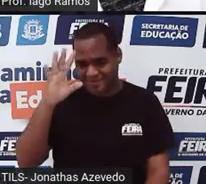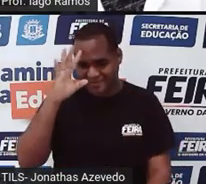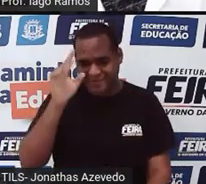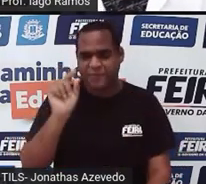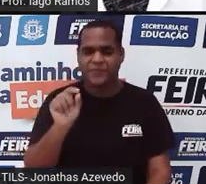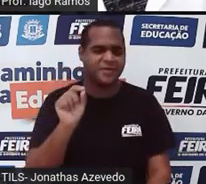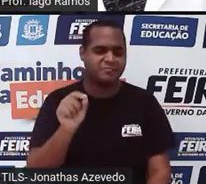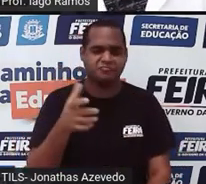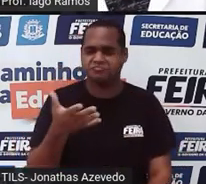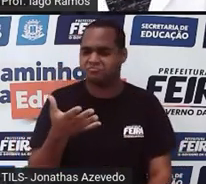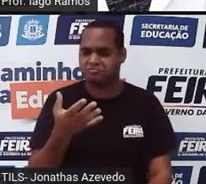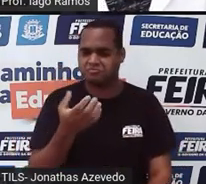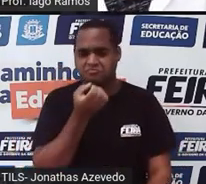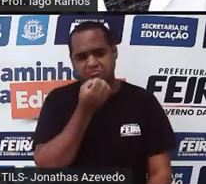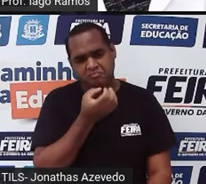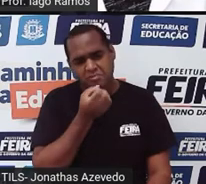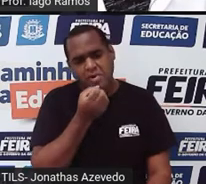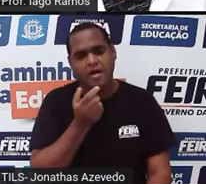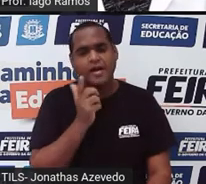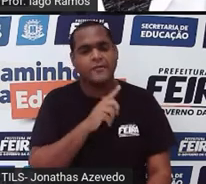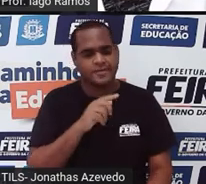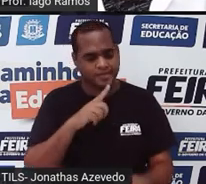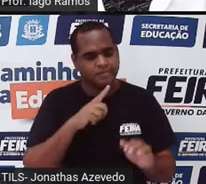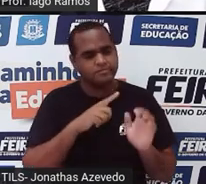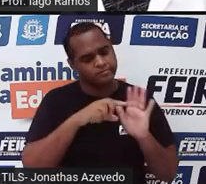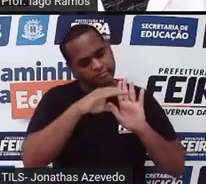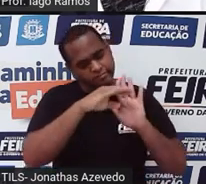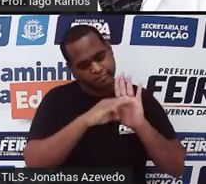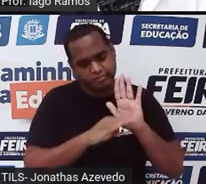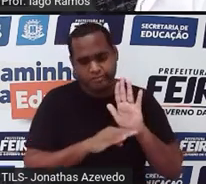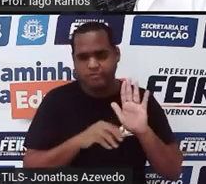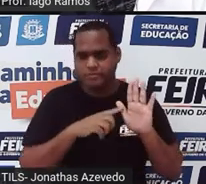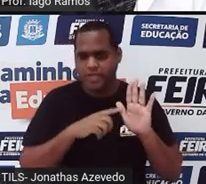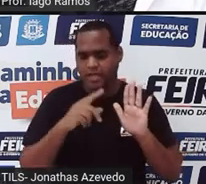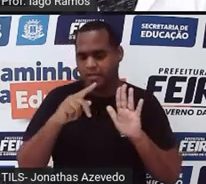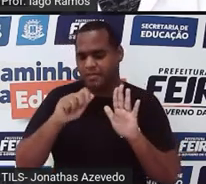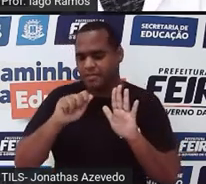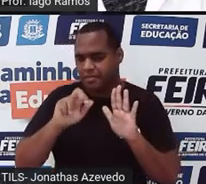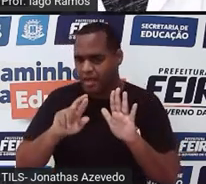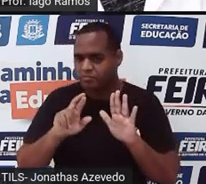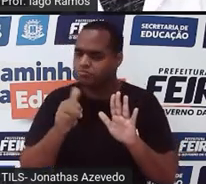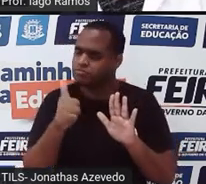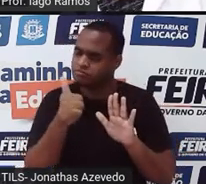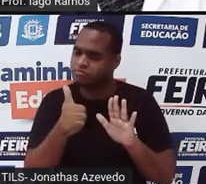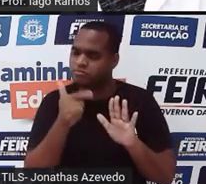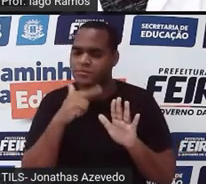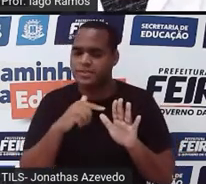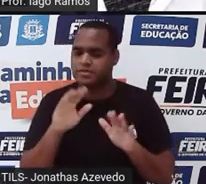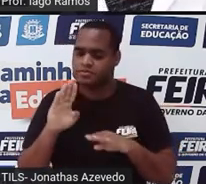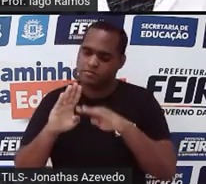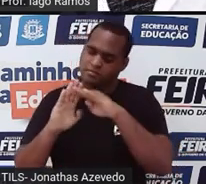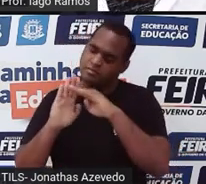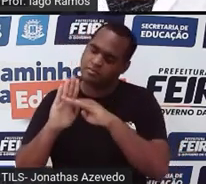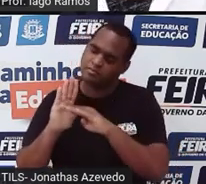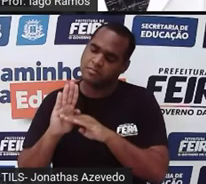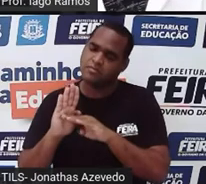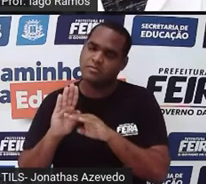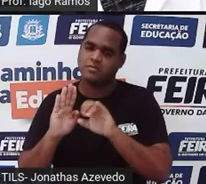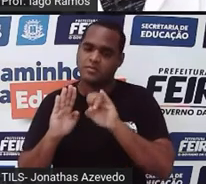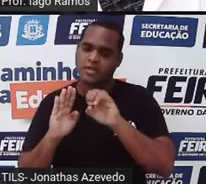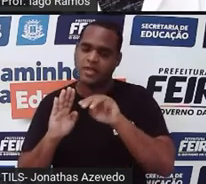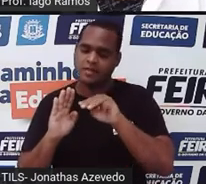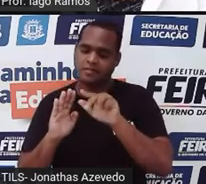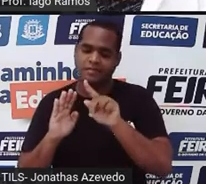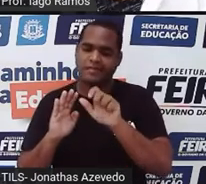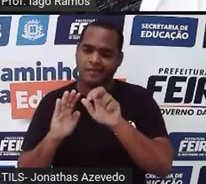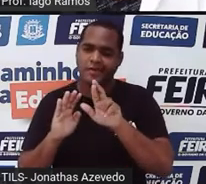né? Bom, se a gente consegue formar uma sequência com números pares, a gente também consegue montar uma sequência com